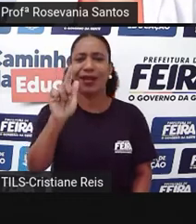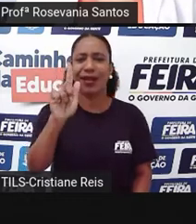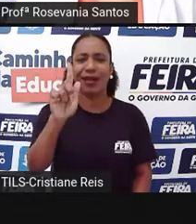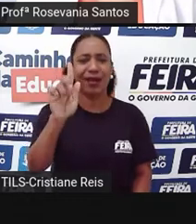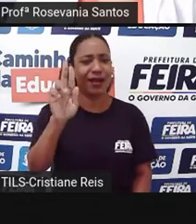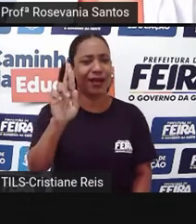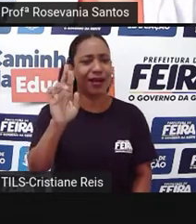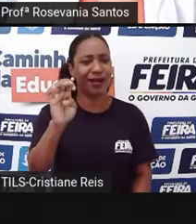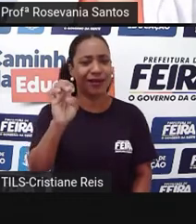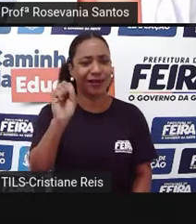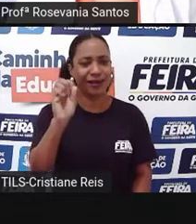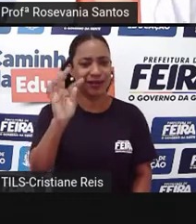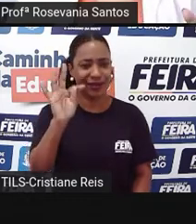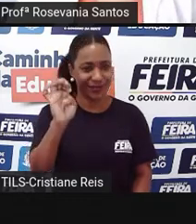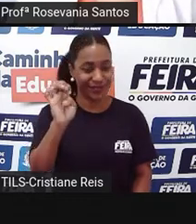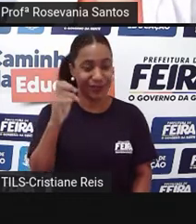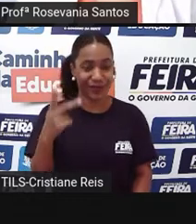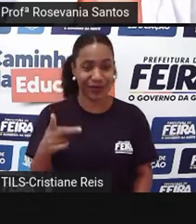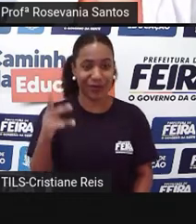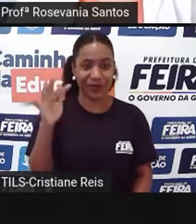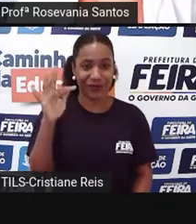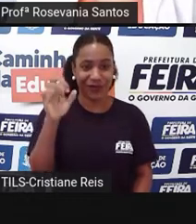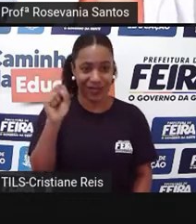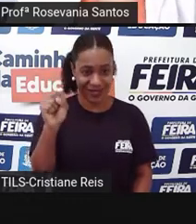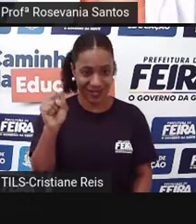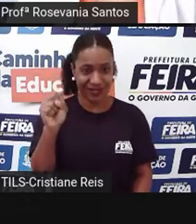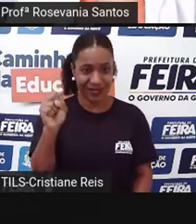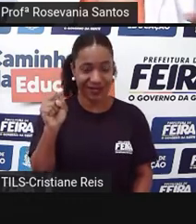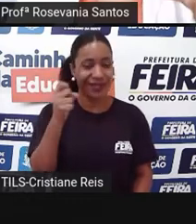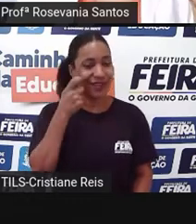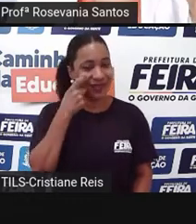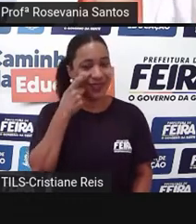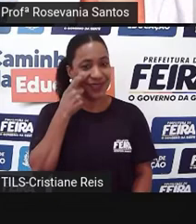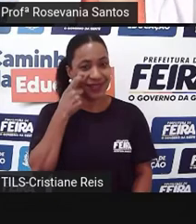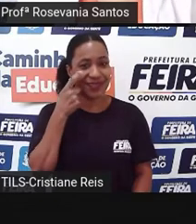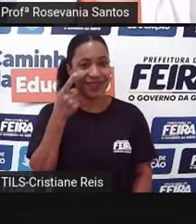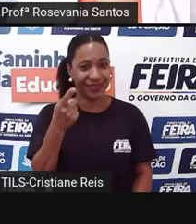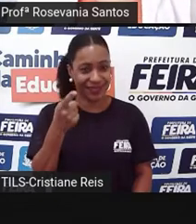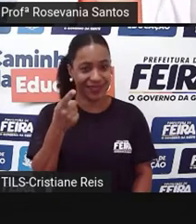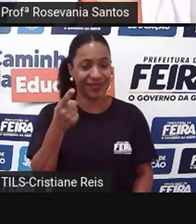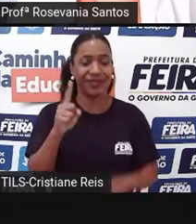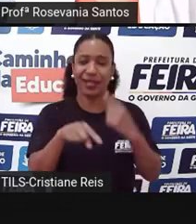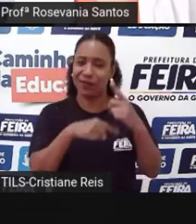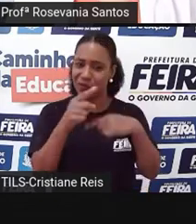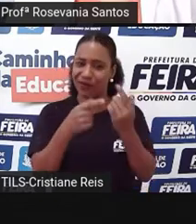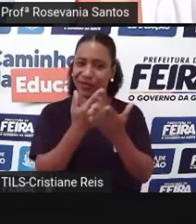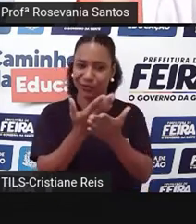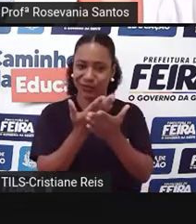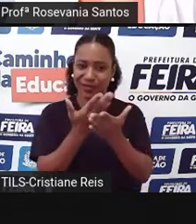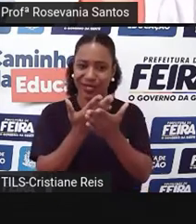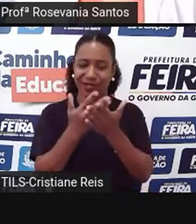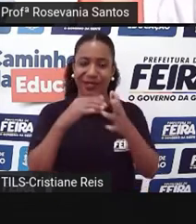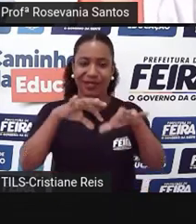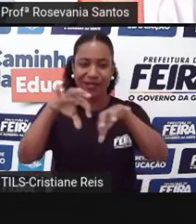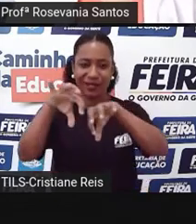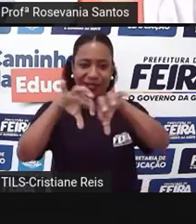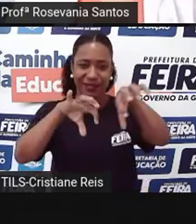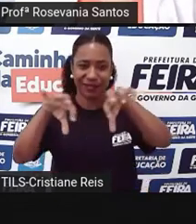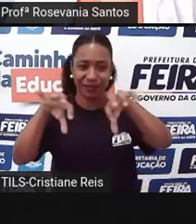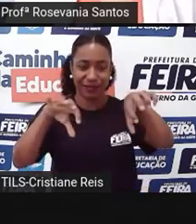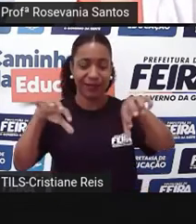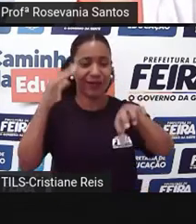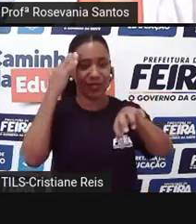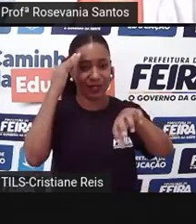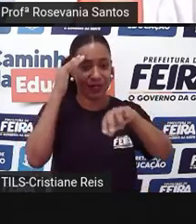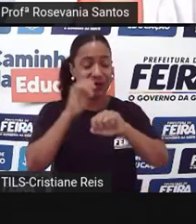essa... A prova nem devia estar muito se atendo nisso, que a gente vai estudar separadamente depois. Mas só pra você entender